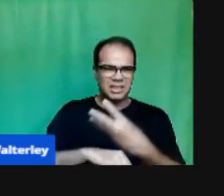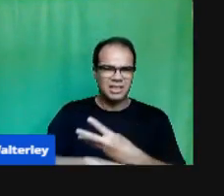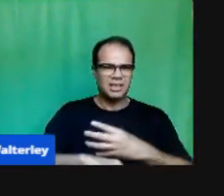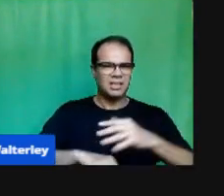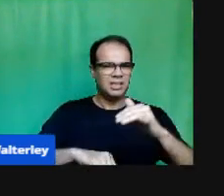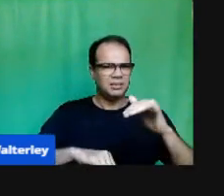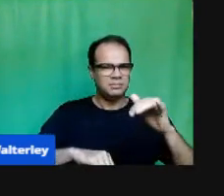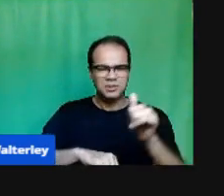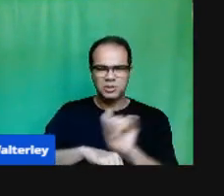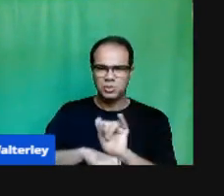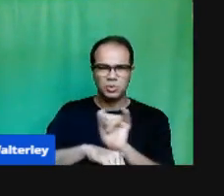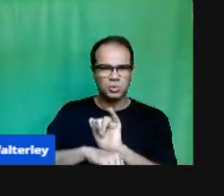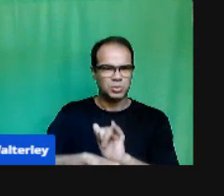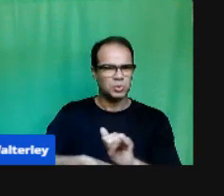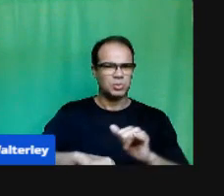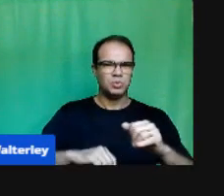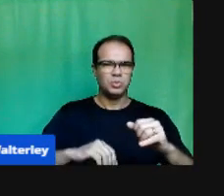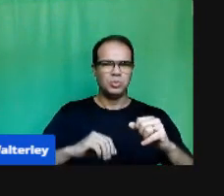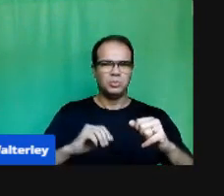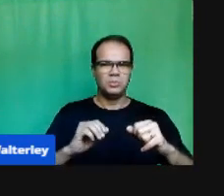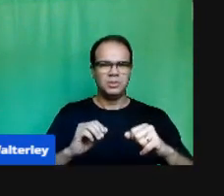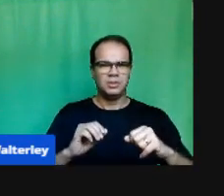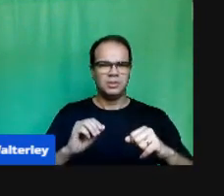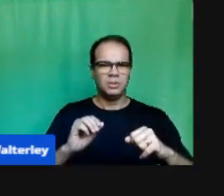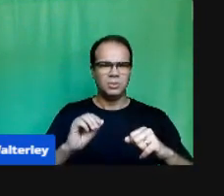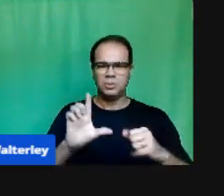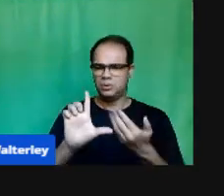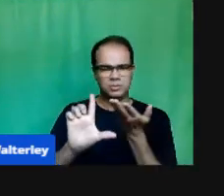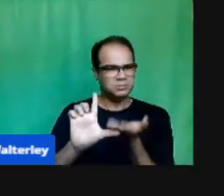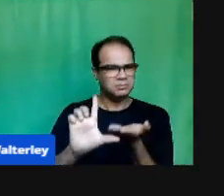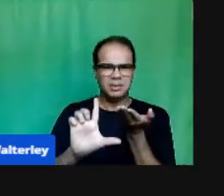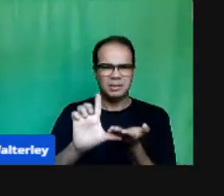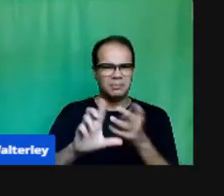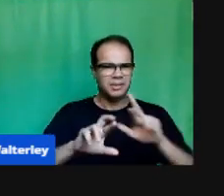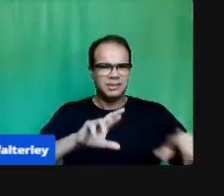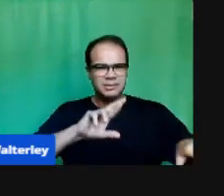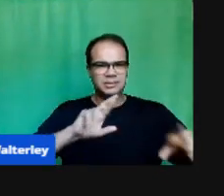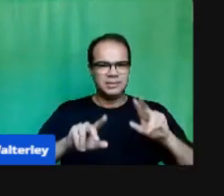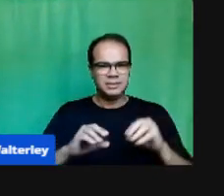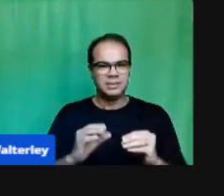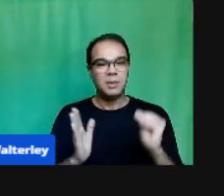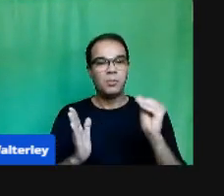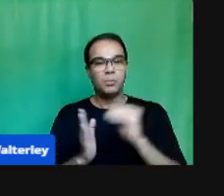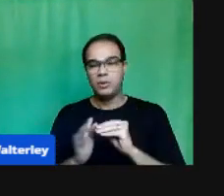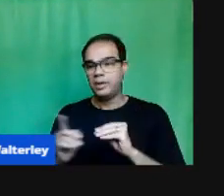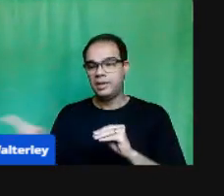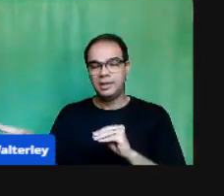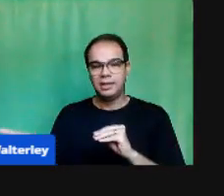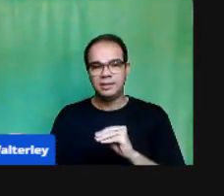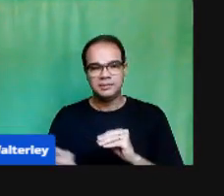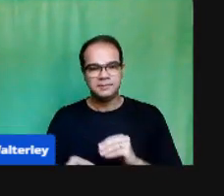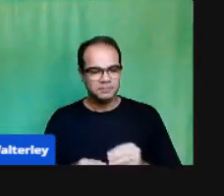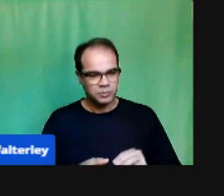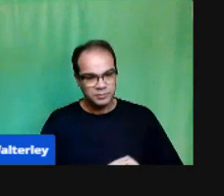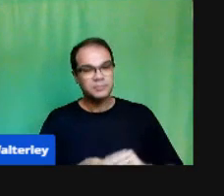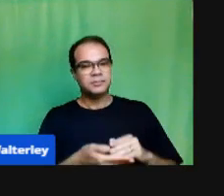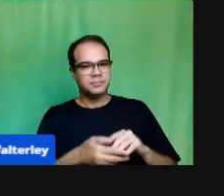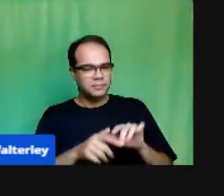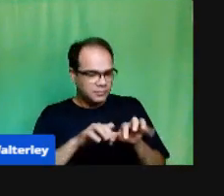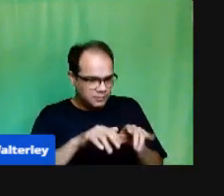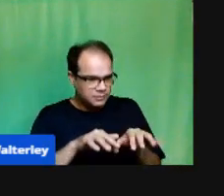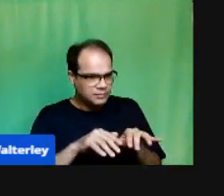Foi Assustador Está sendo Assustador Está sendo Difícil A